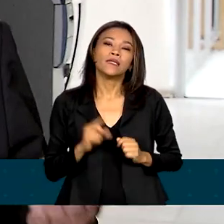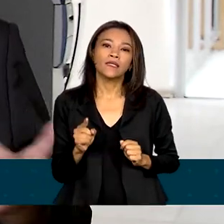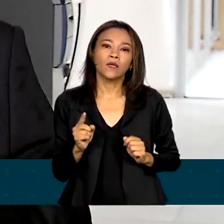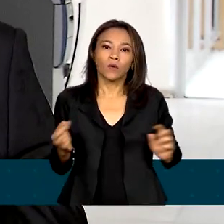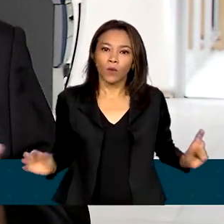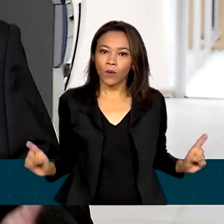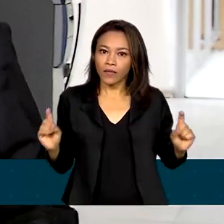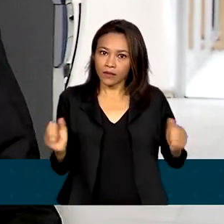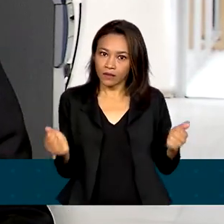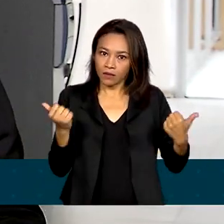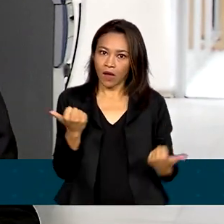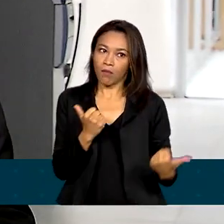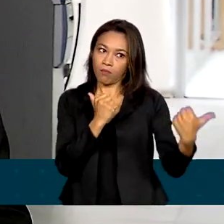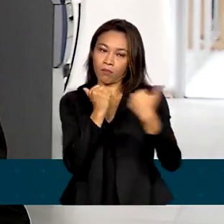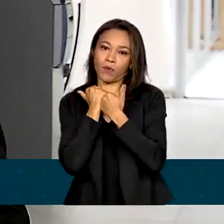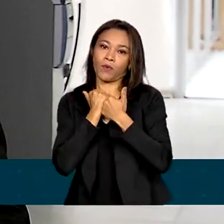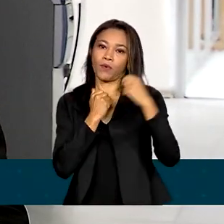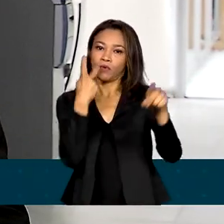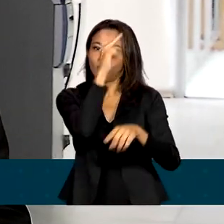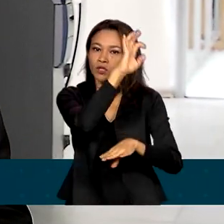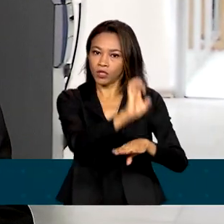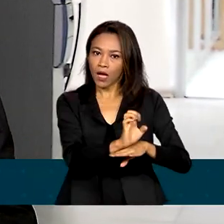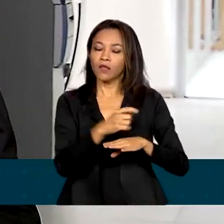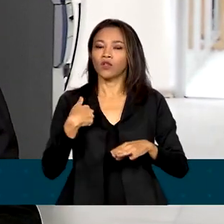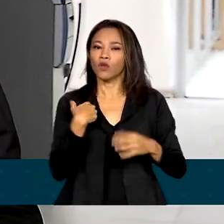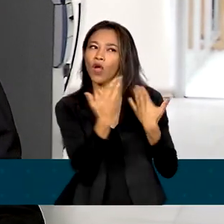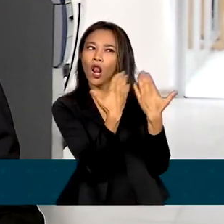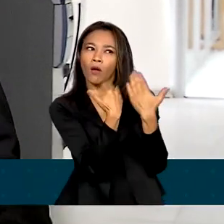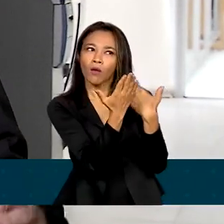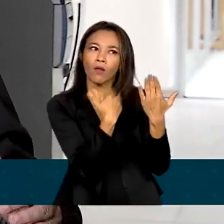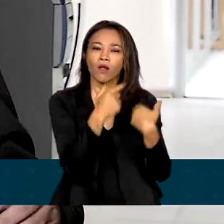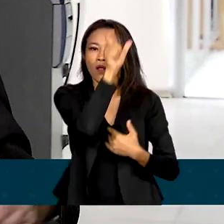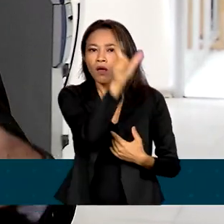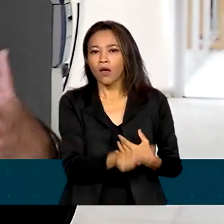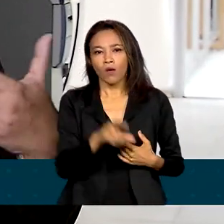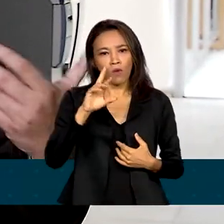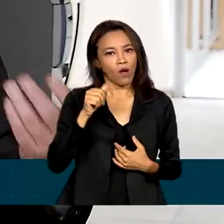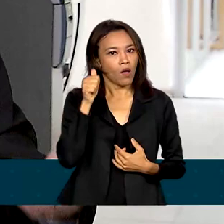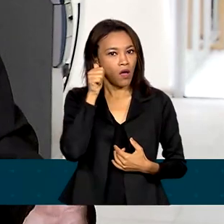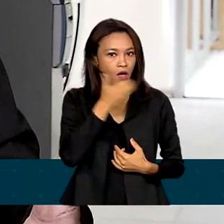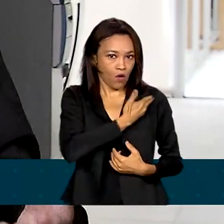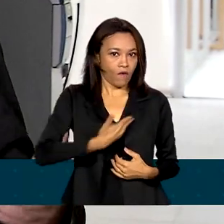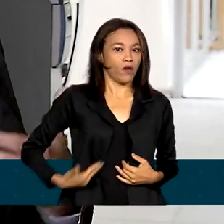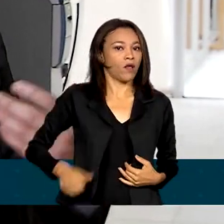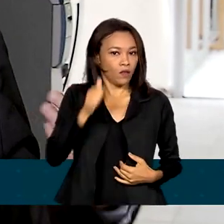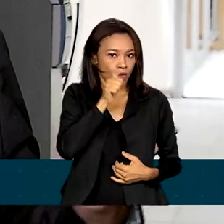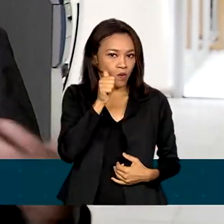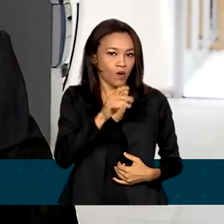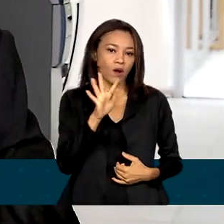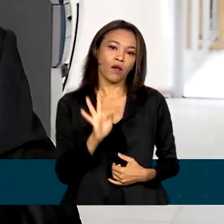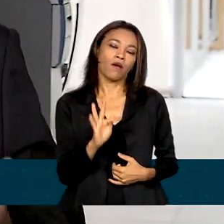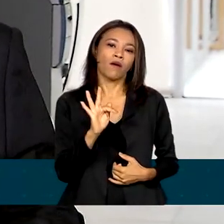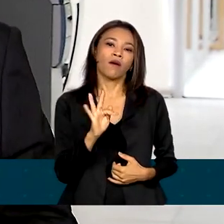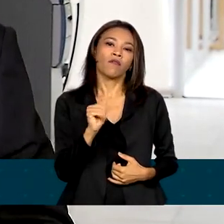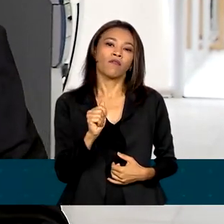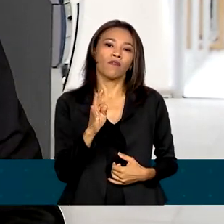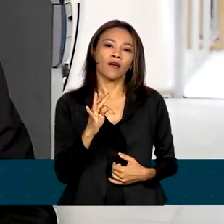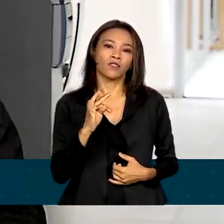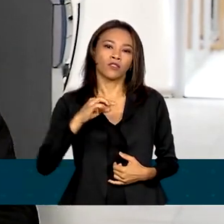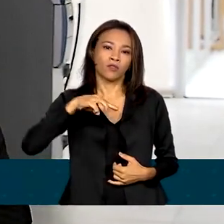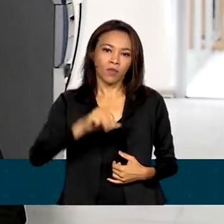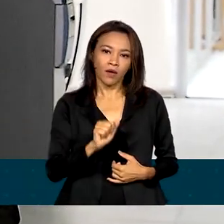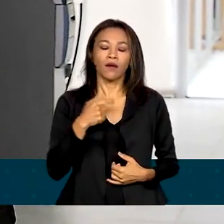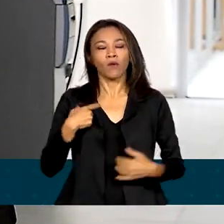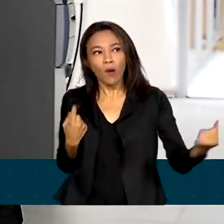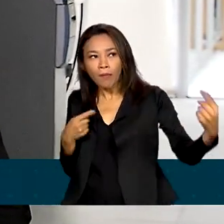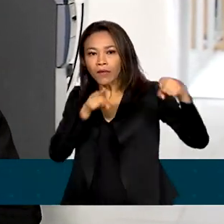estaduais, tenho conversado com a governadora Fátima, e nós acreditamos que a chegada plena desse contingente, a intensificação da parceria com